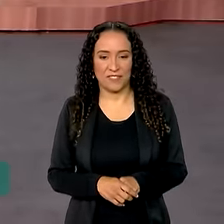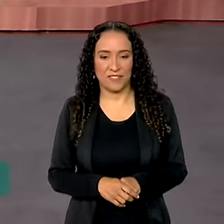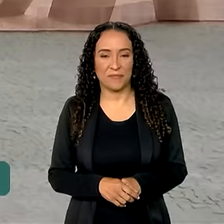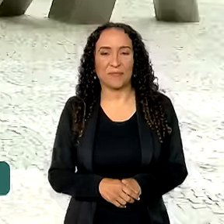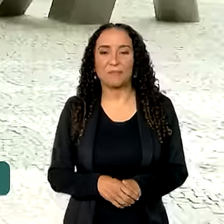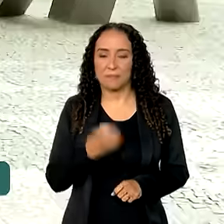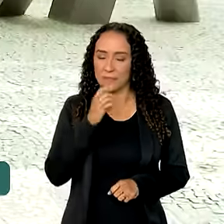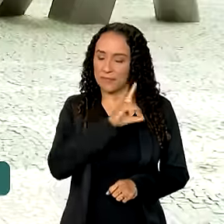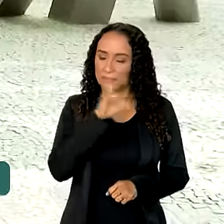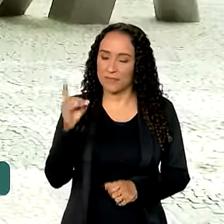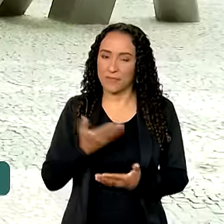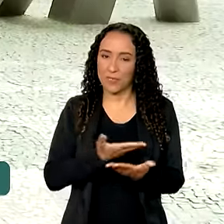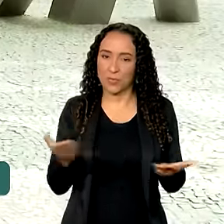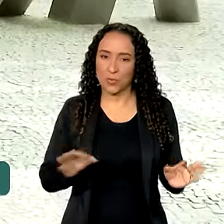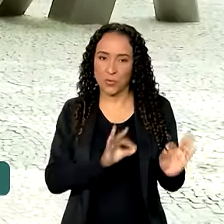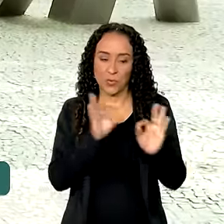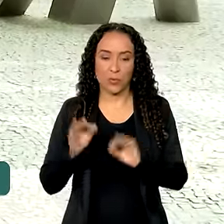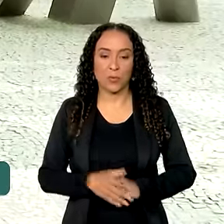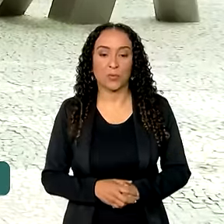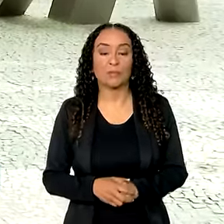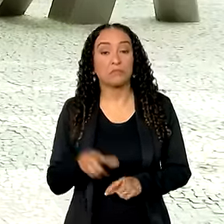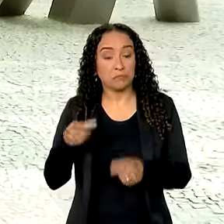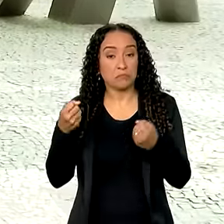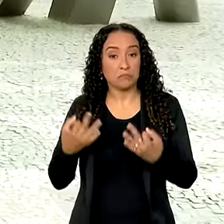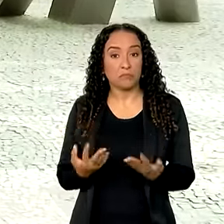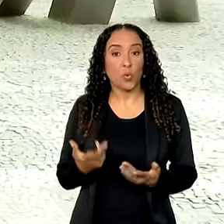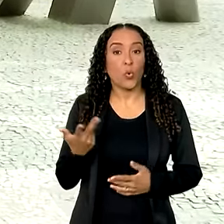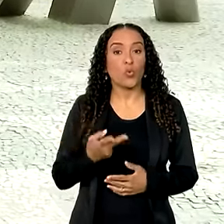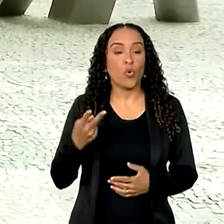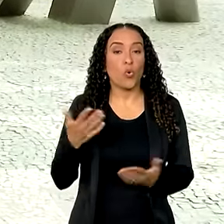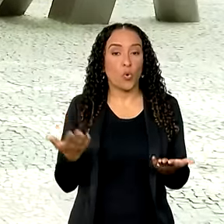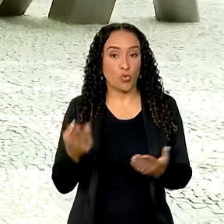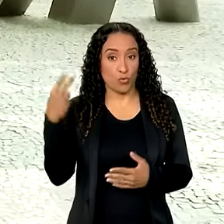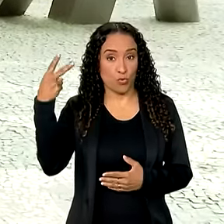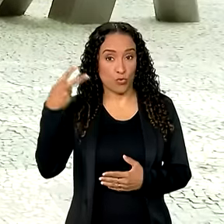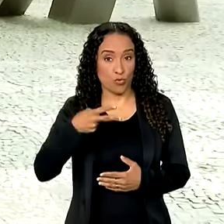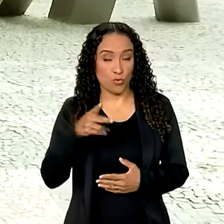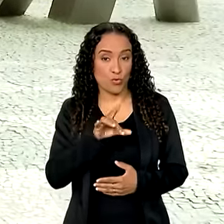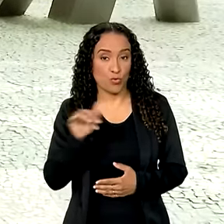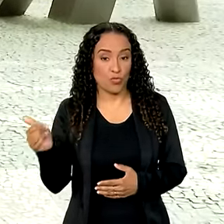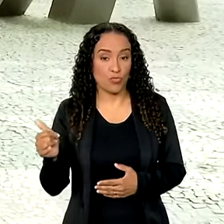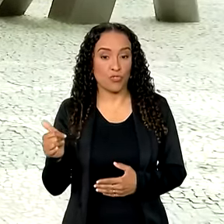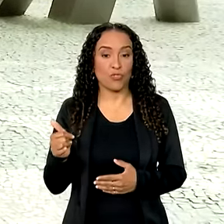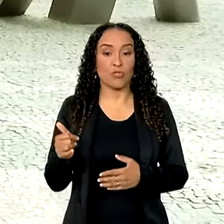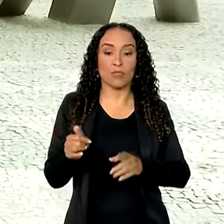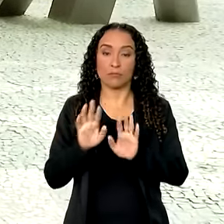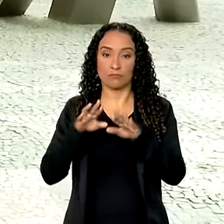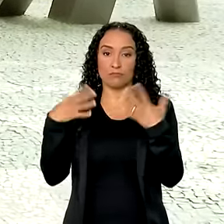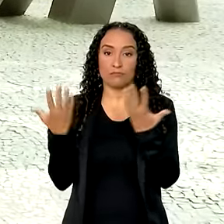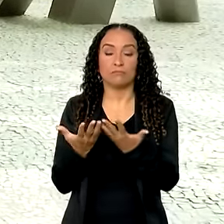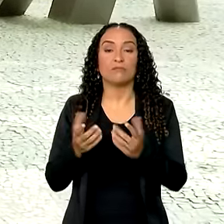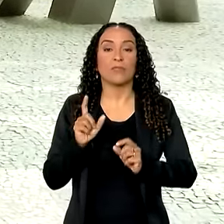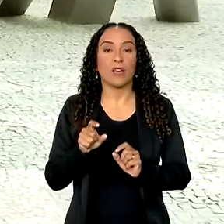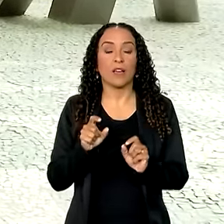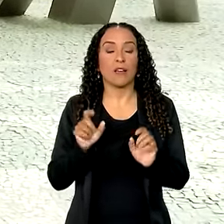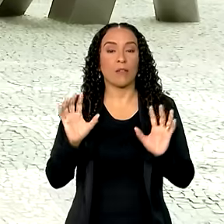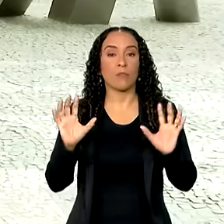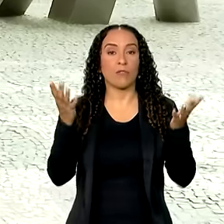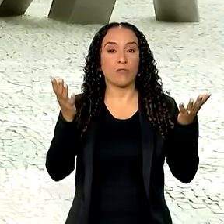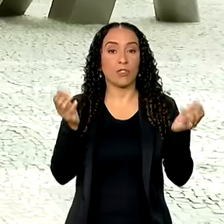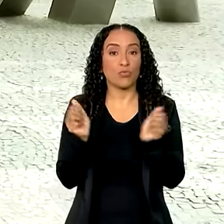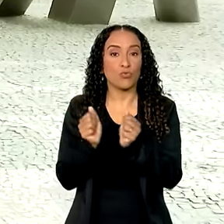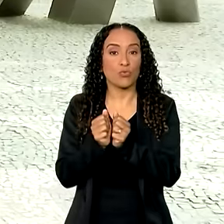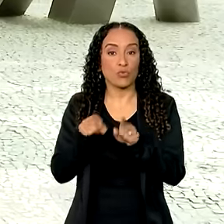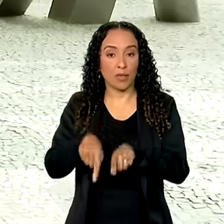Bom dia, Vanessa. Bom dia a todos. Como você disse, Vanessa, hoje é o segundo dia do Encontro Estados do Futuro, um evento paralelo que